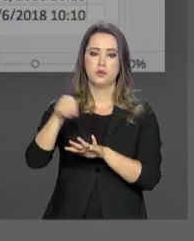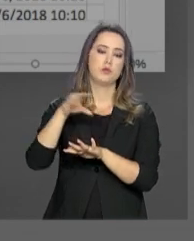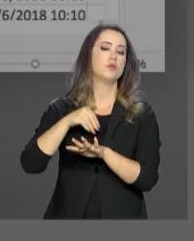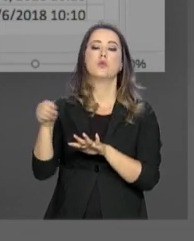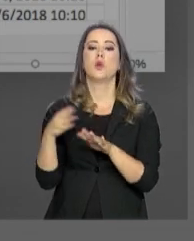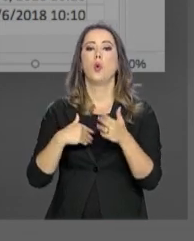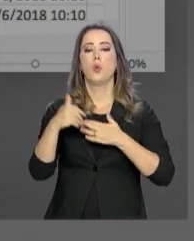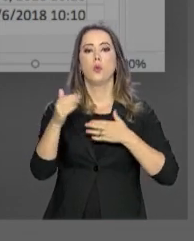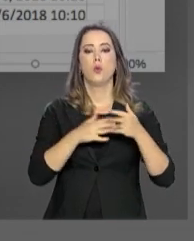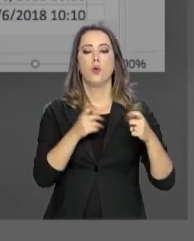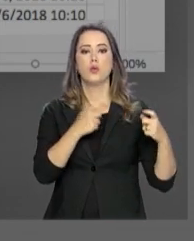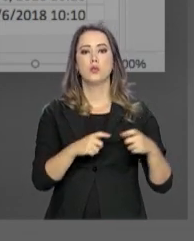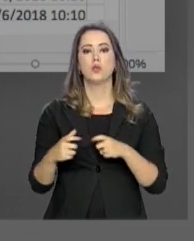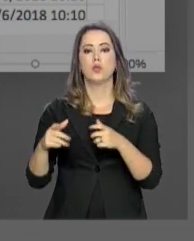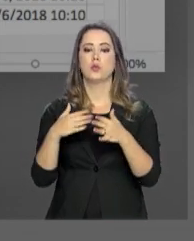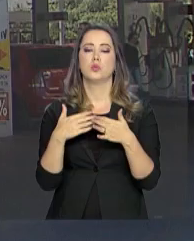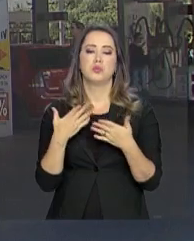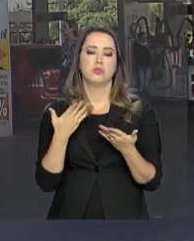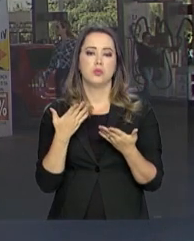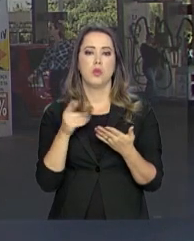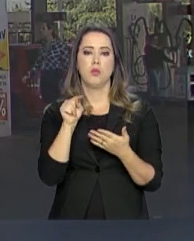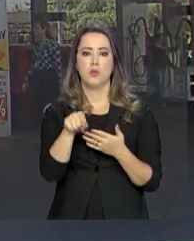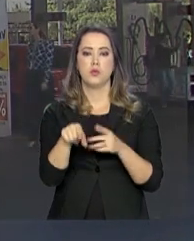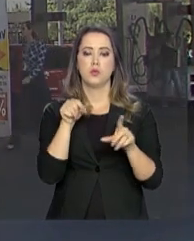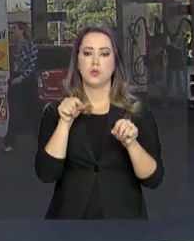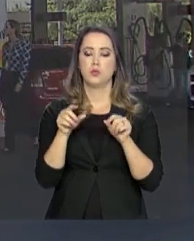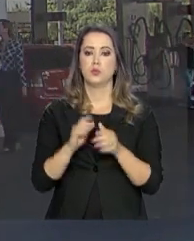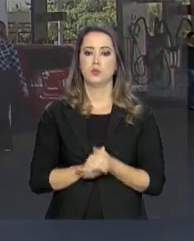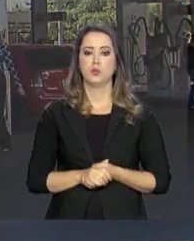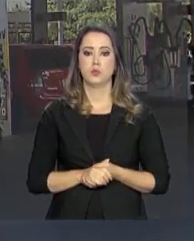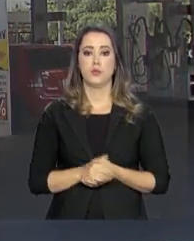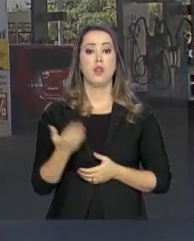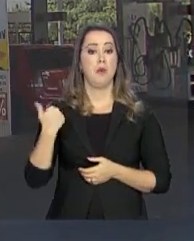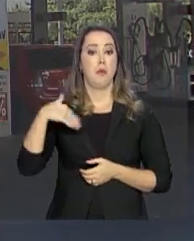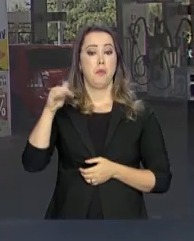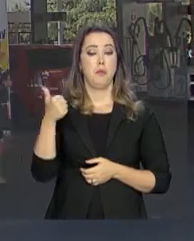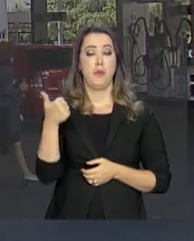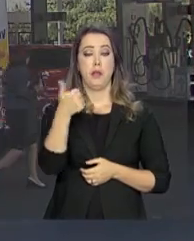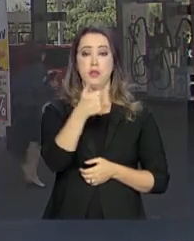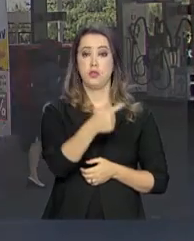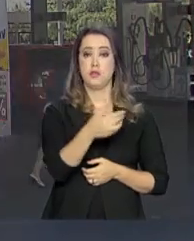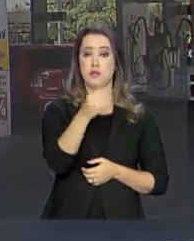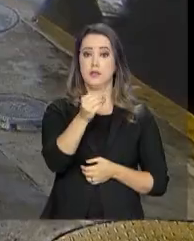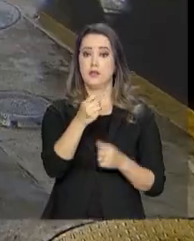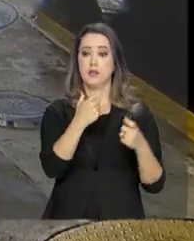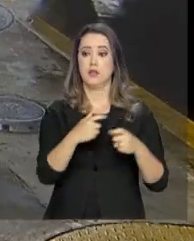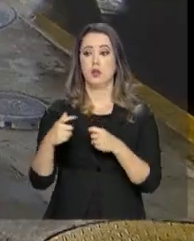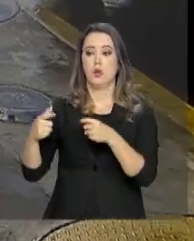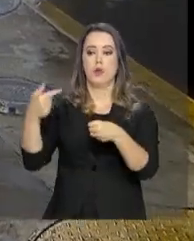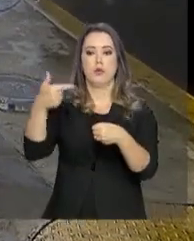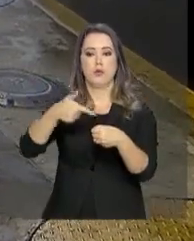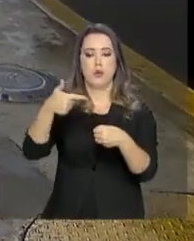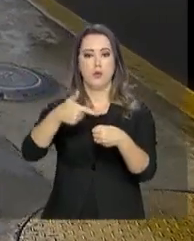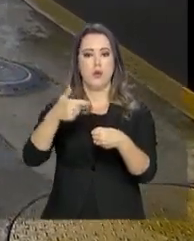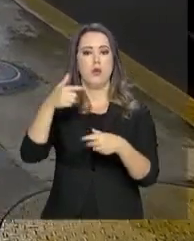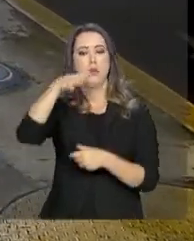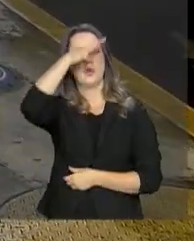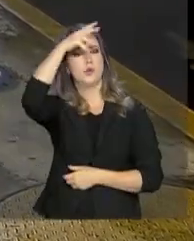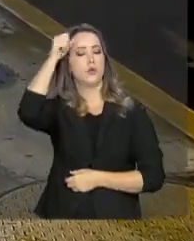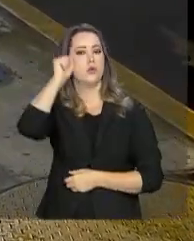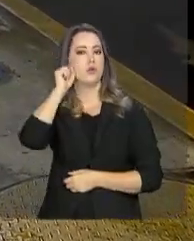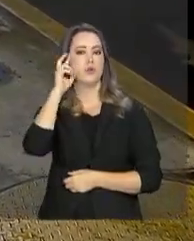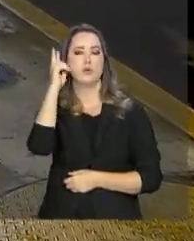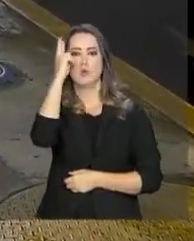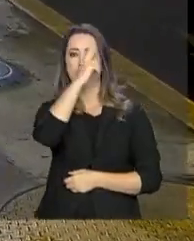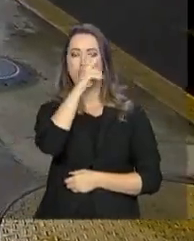por qualquer um desses títulos. Mais de 170 postos já se cadastraram no sistema. Mato Grosso do Sul e Rondônia